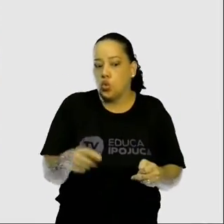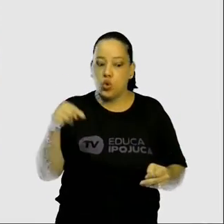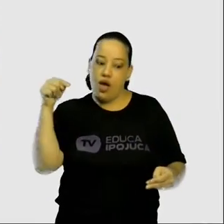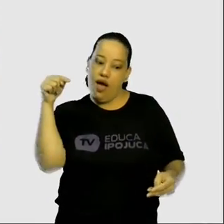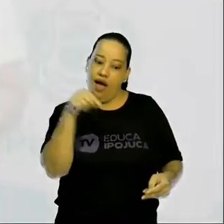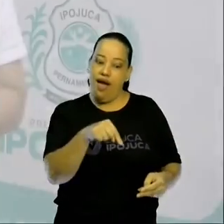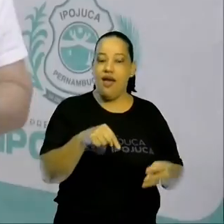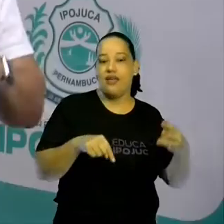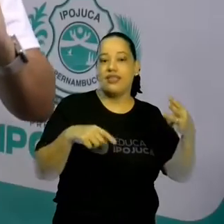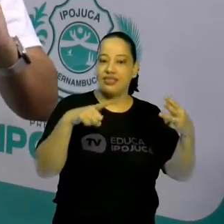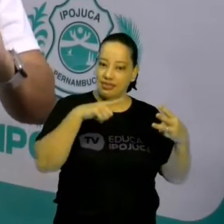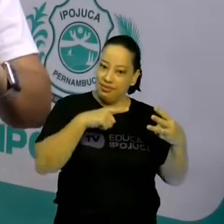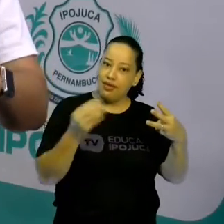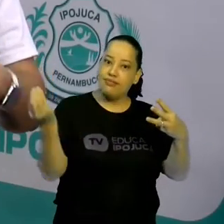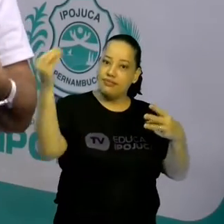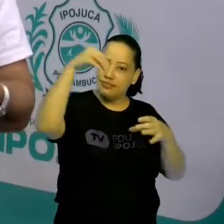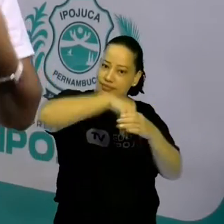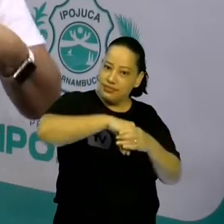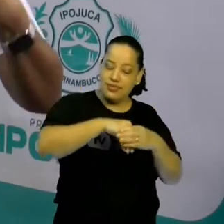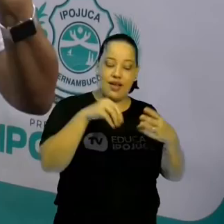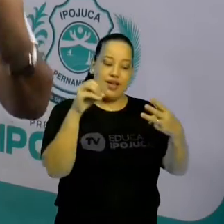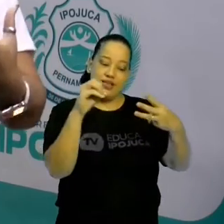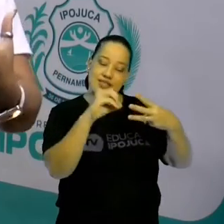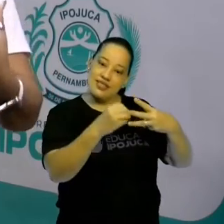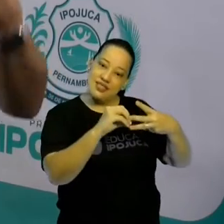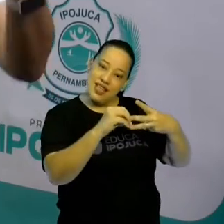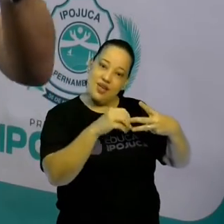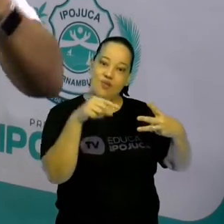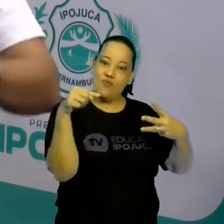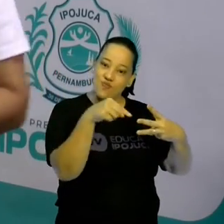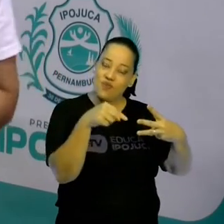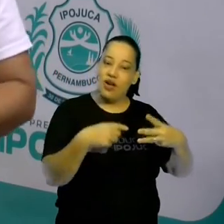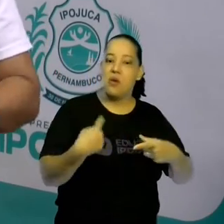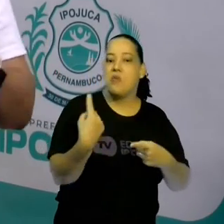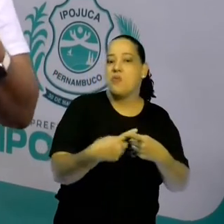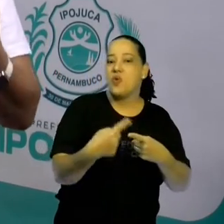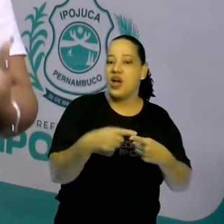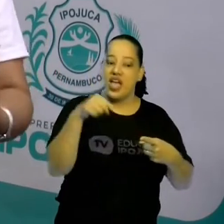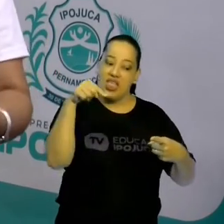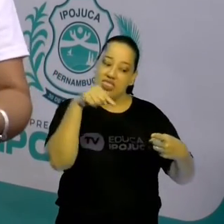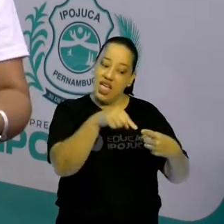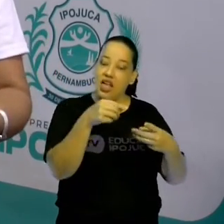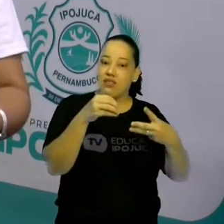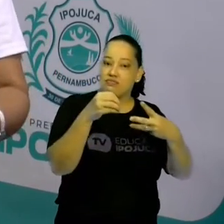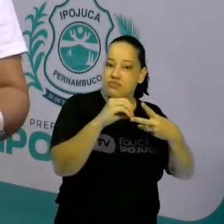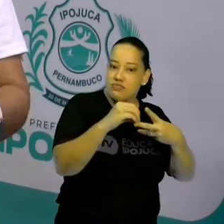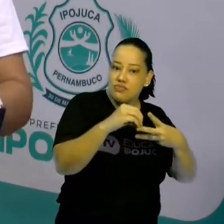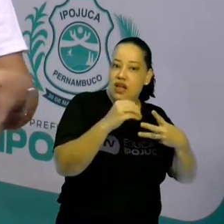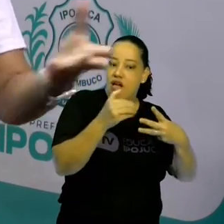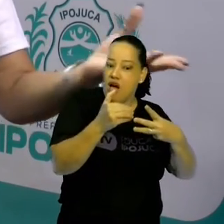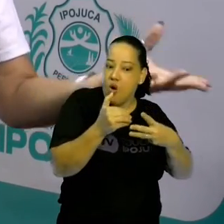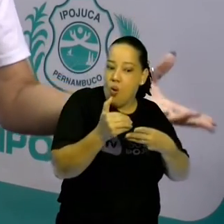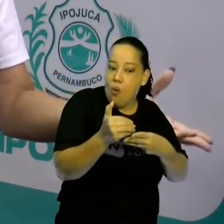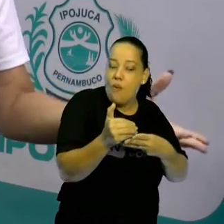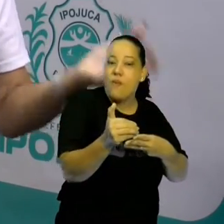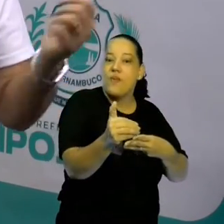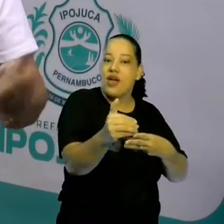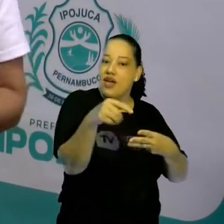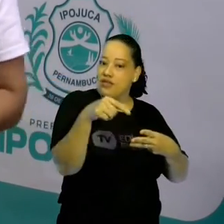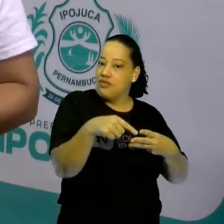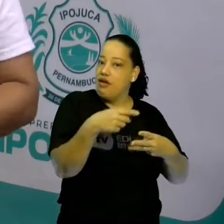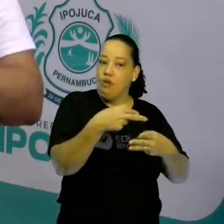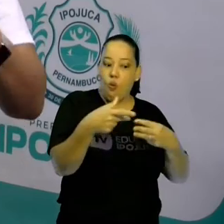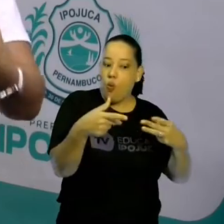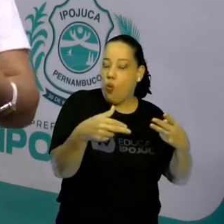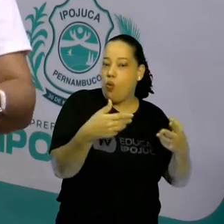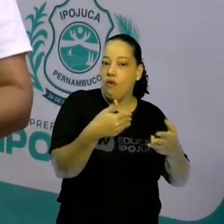célula lá. Por quê? É a partir da célula que esse organismo, que esse ser, que essa coisa